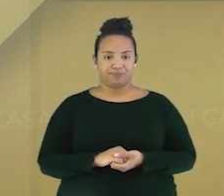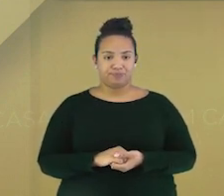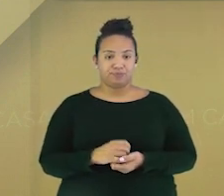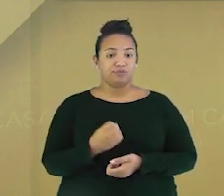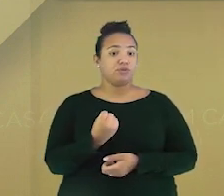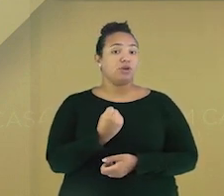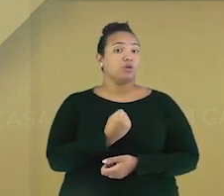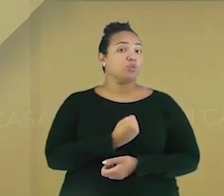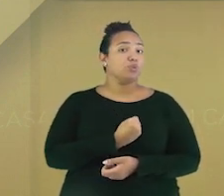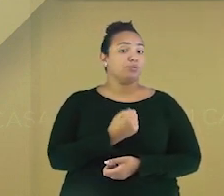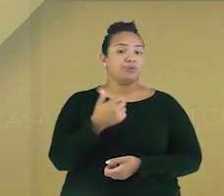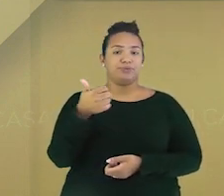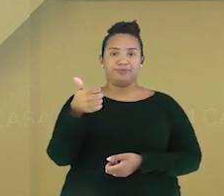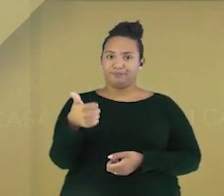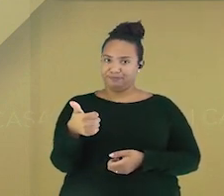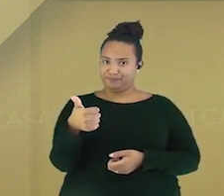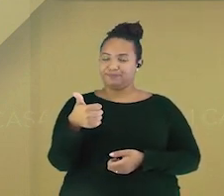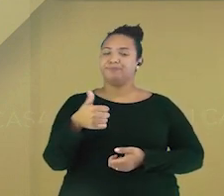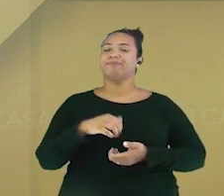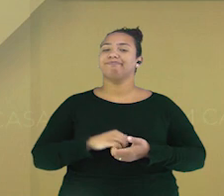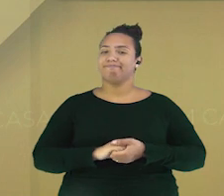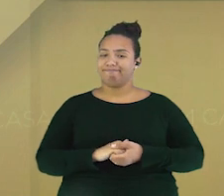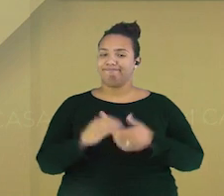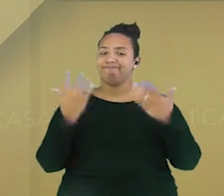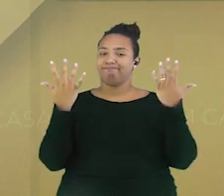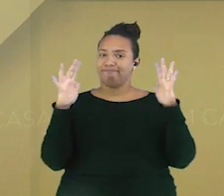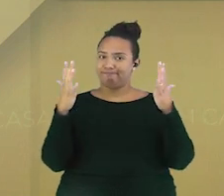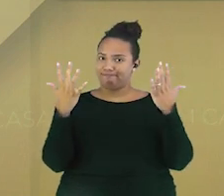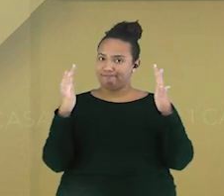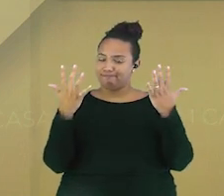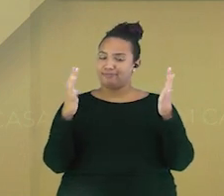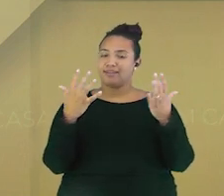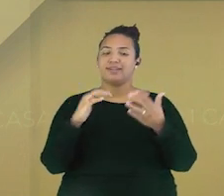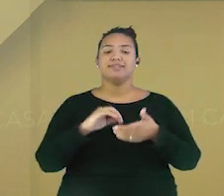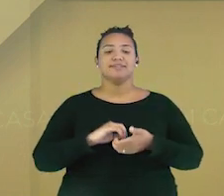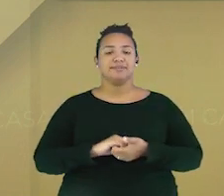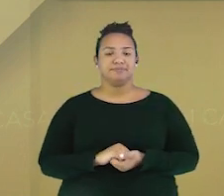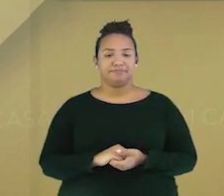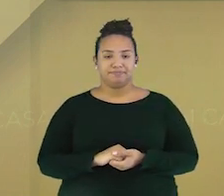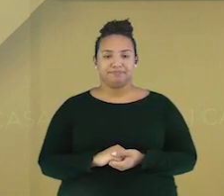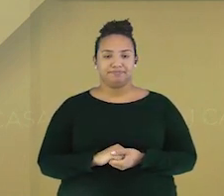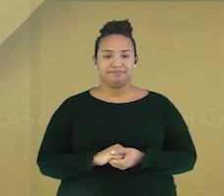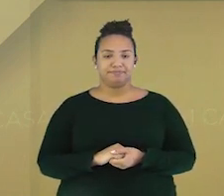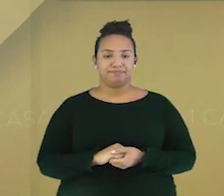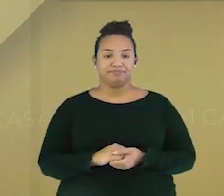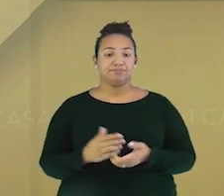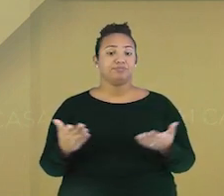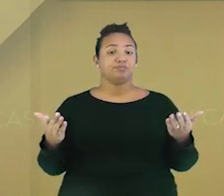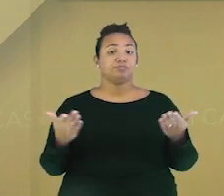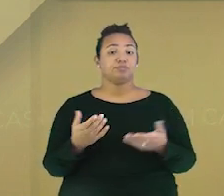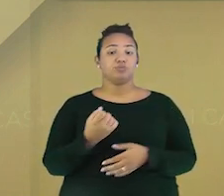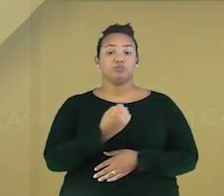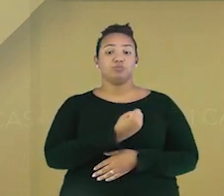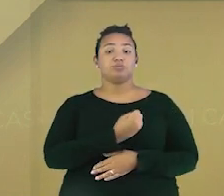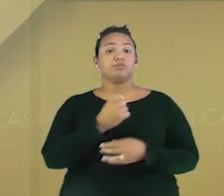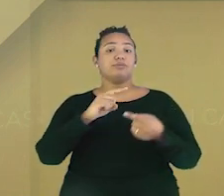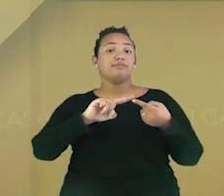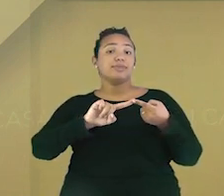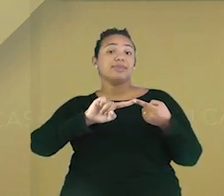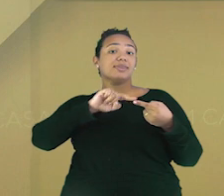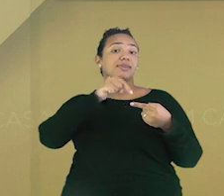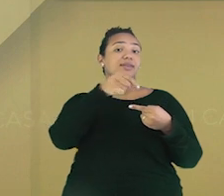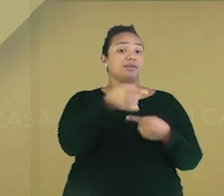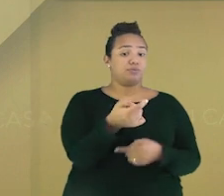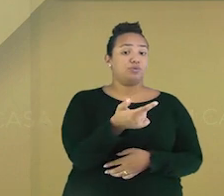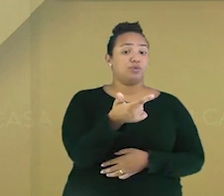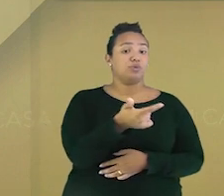número 1. Acertou? Se você acertou, meus parabéns. Agora, qual é o número que vem depois do